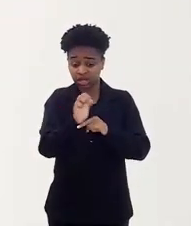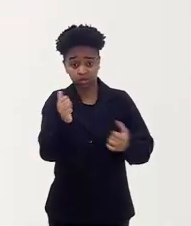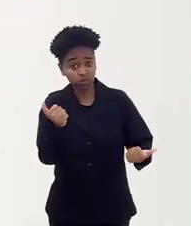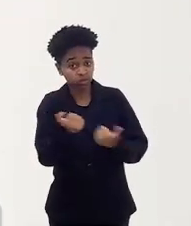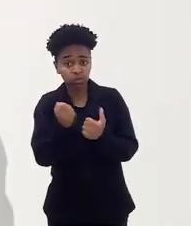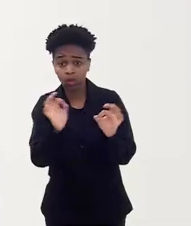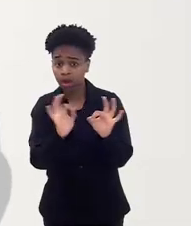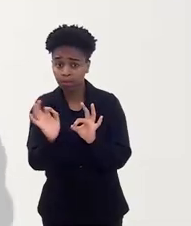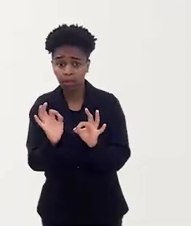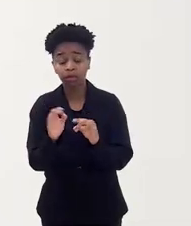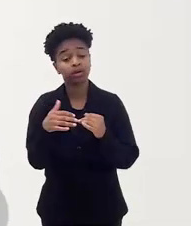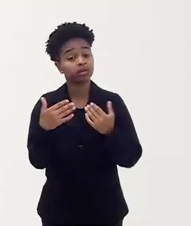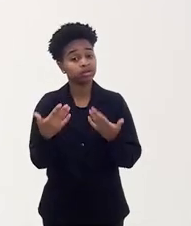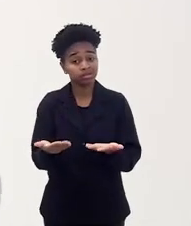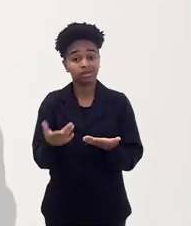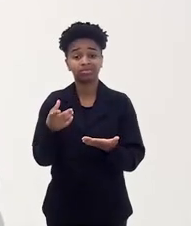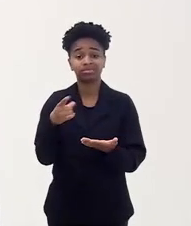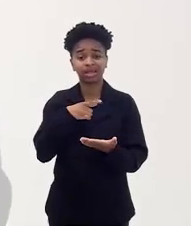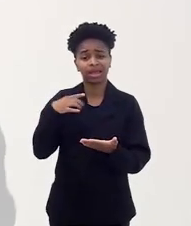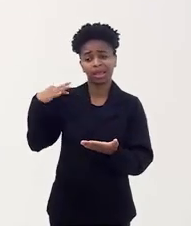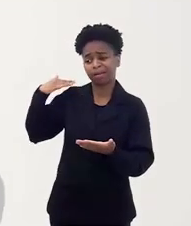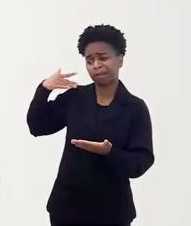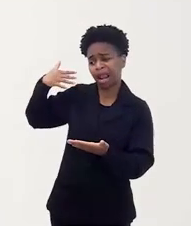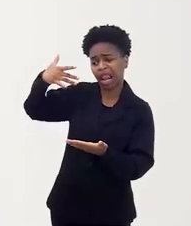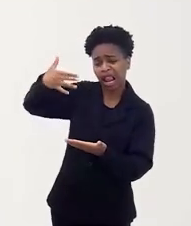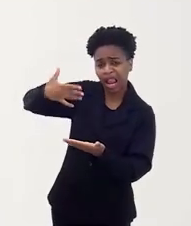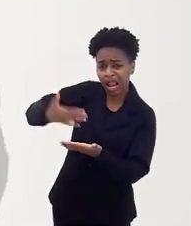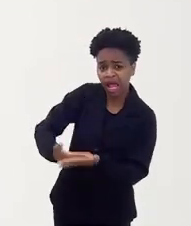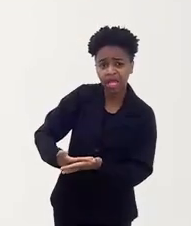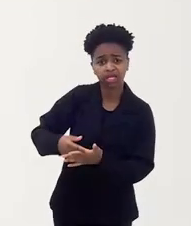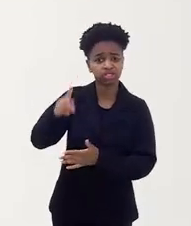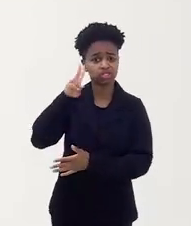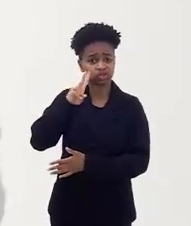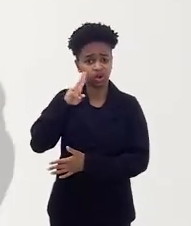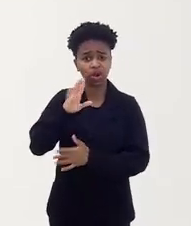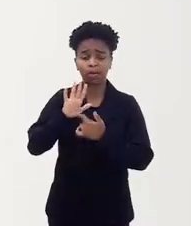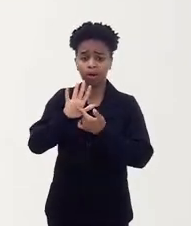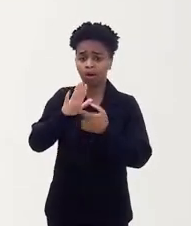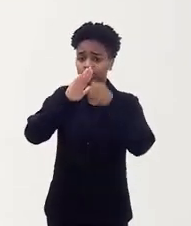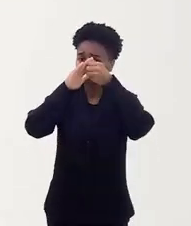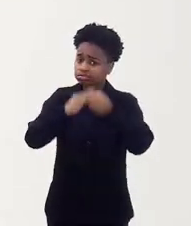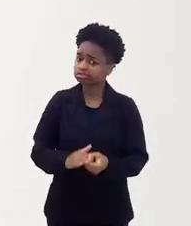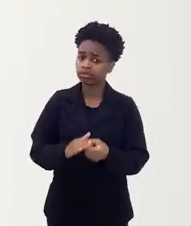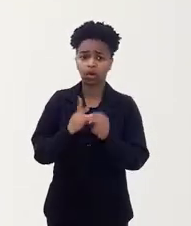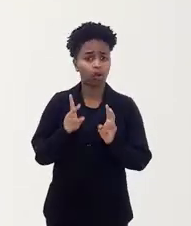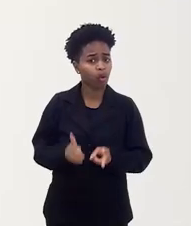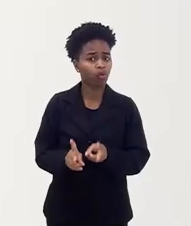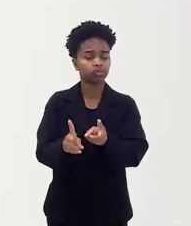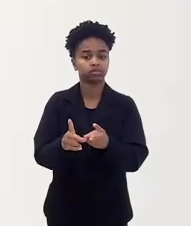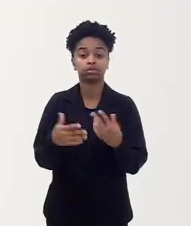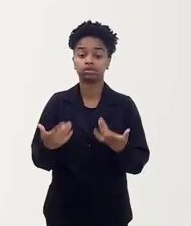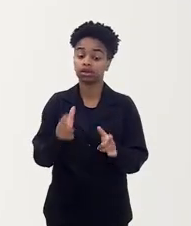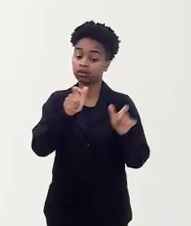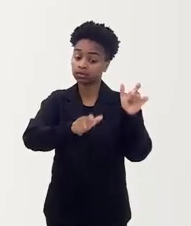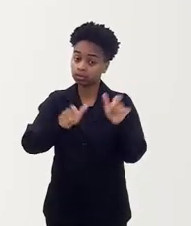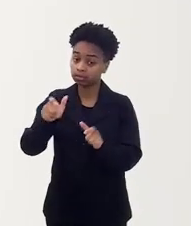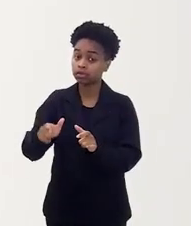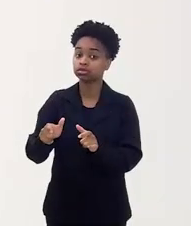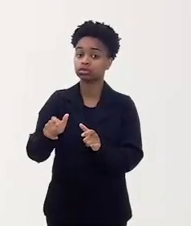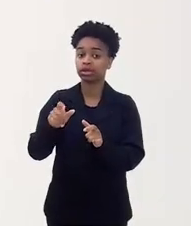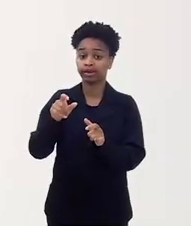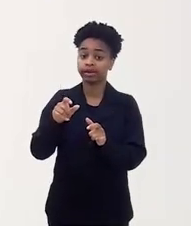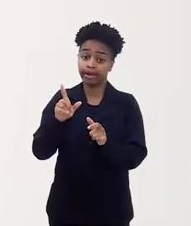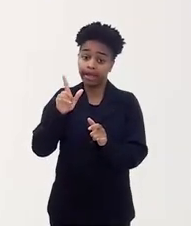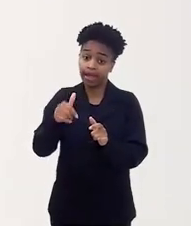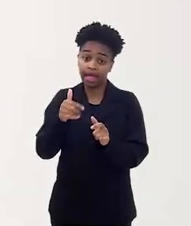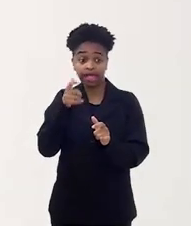que não têm amparo, que são vítimas de um processo histórico e permanente de opressão, são aquelas que são